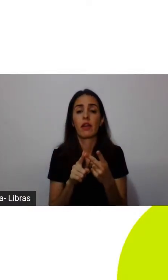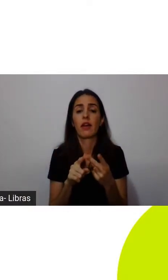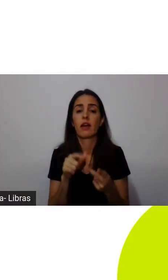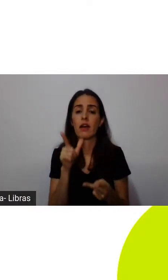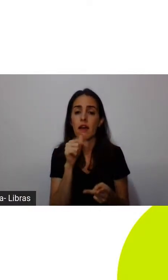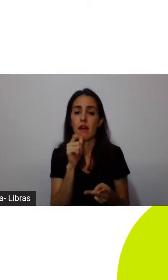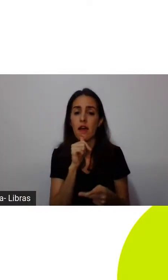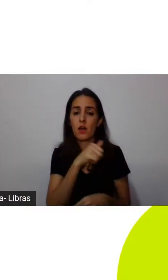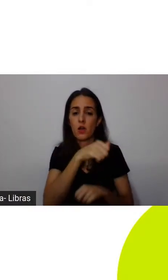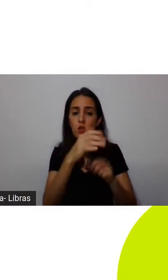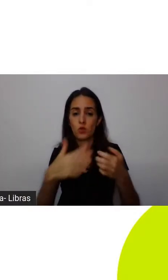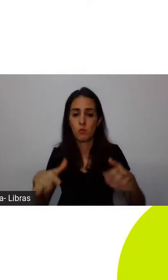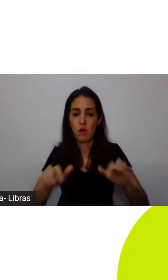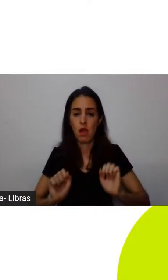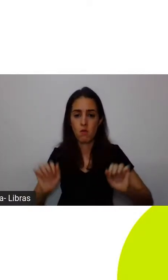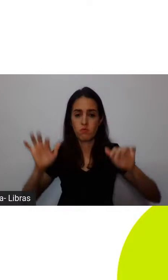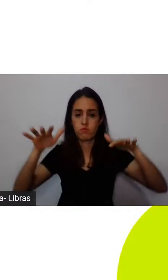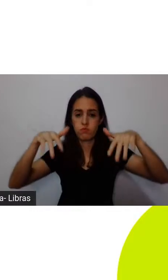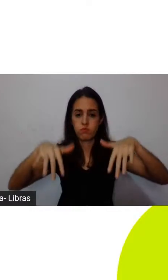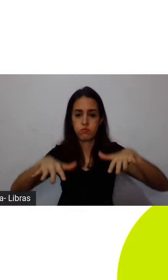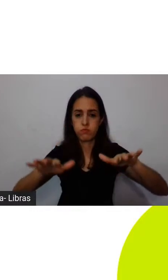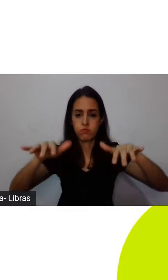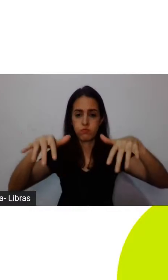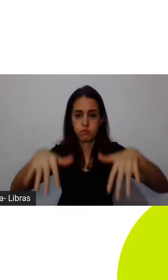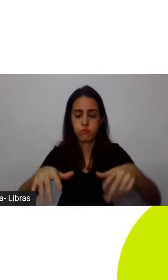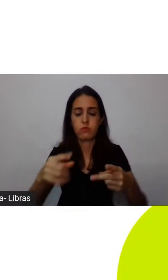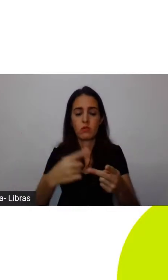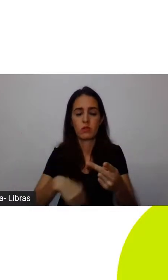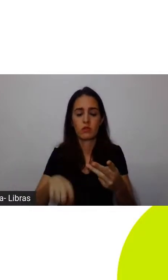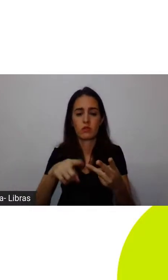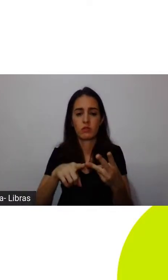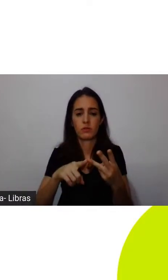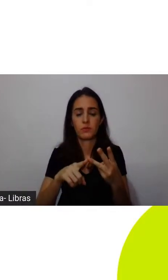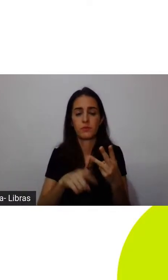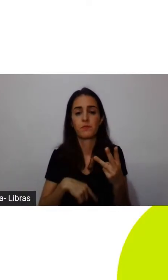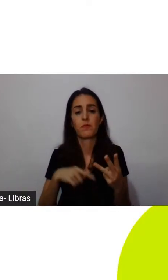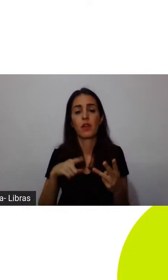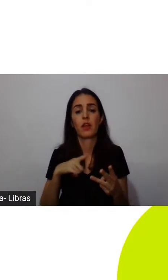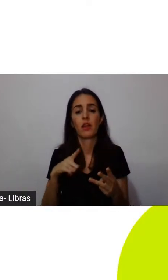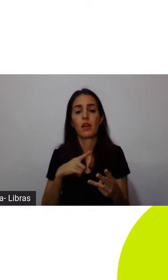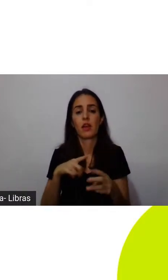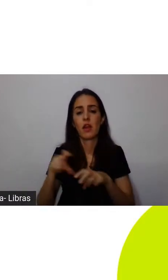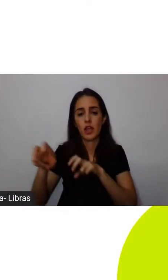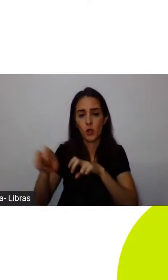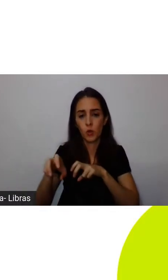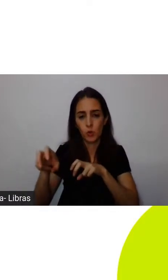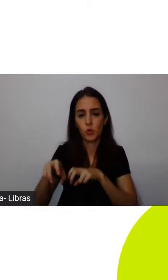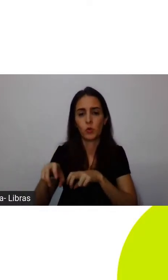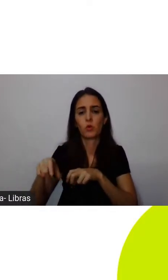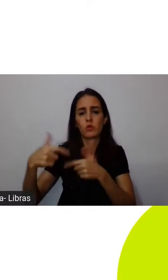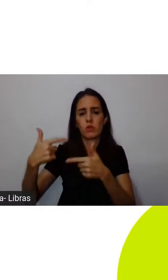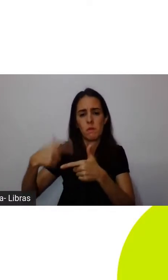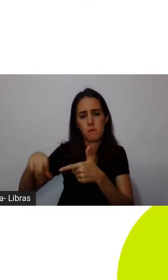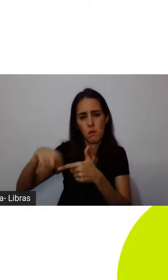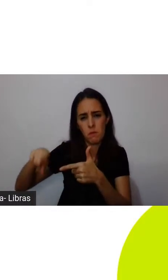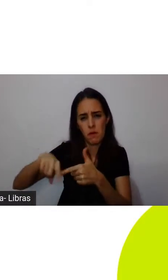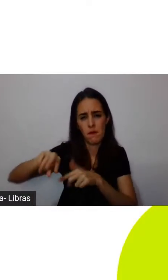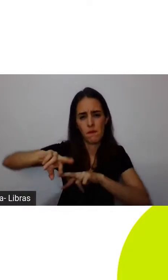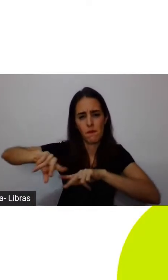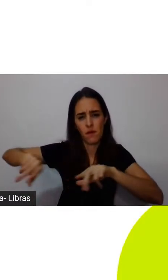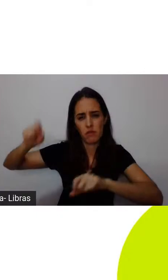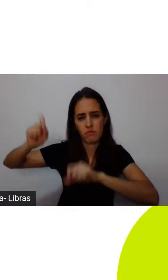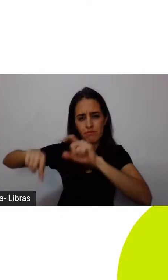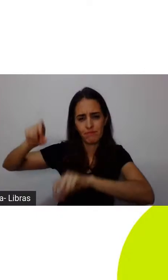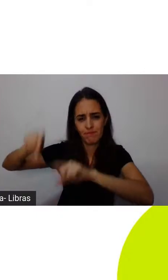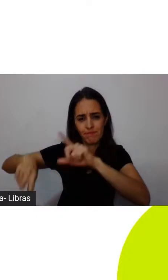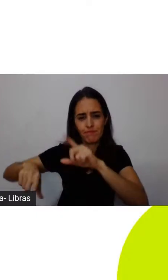e além do grave risco aos ecossistemas, além do avanço em doenças que a gente não conhece. Que a gente conhece